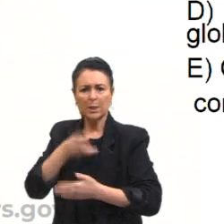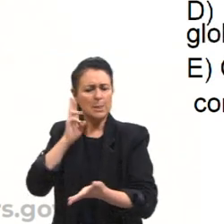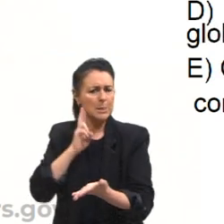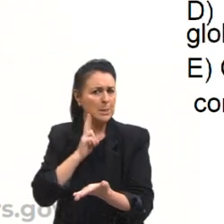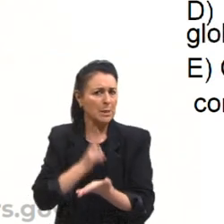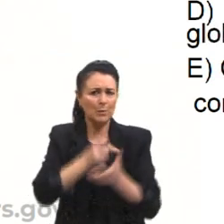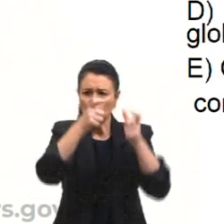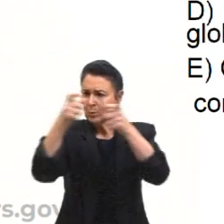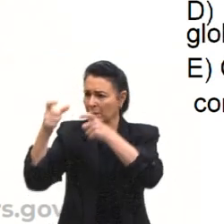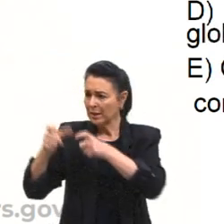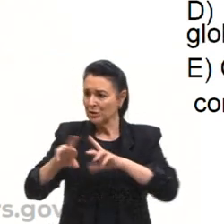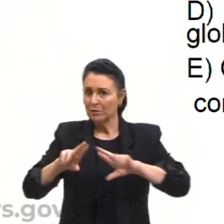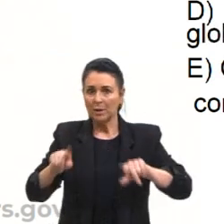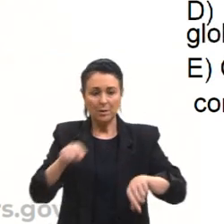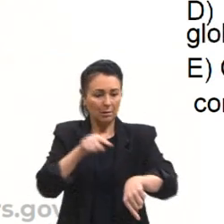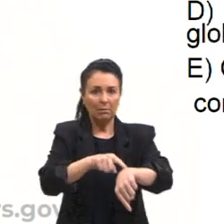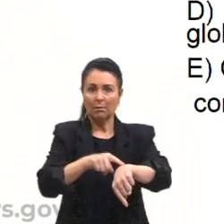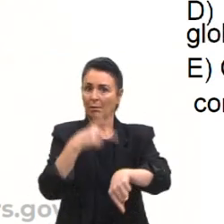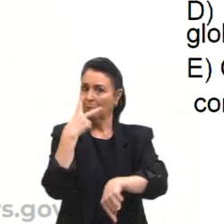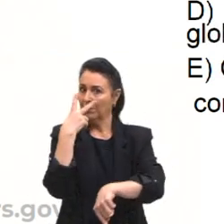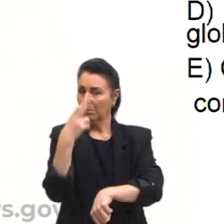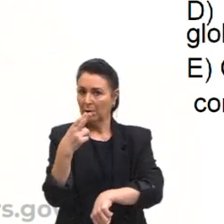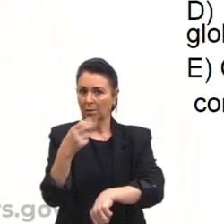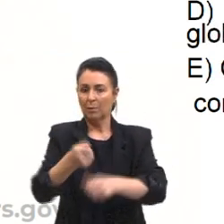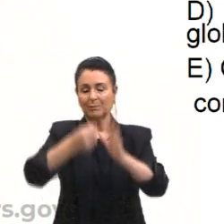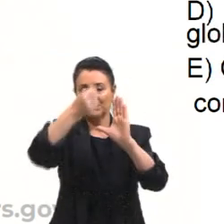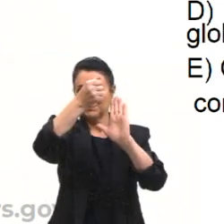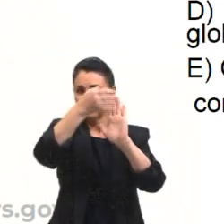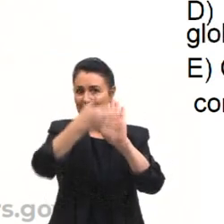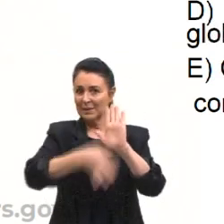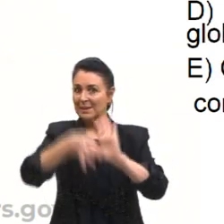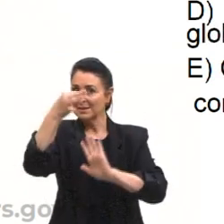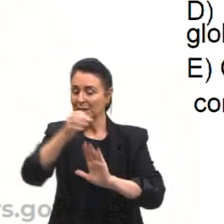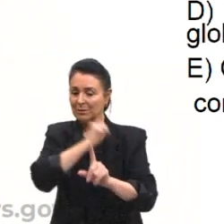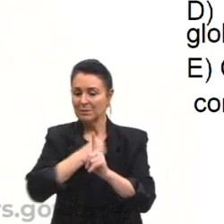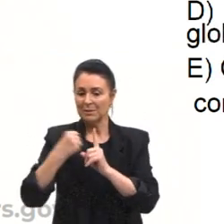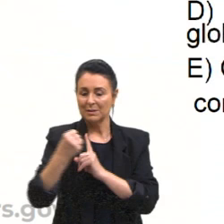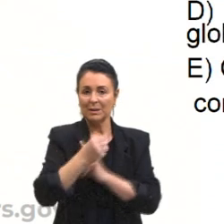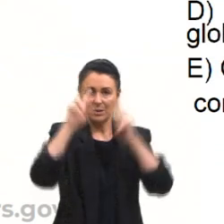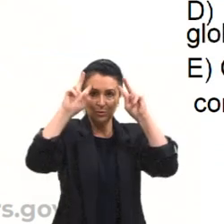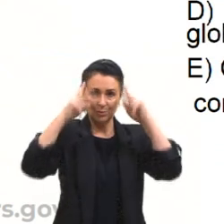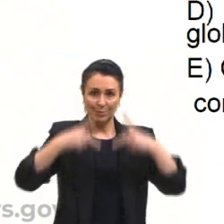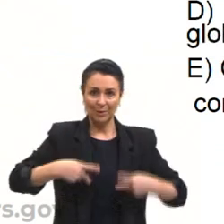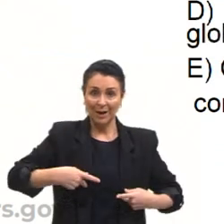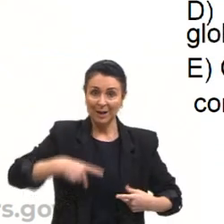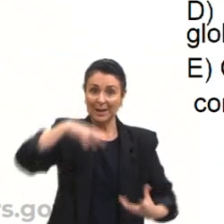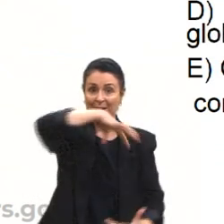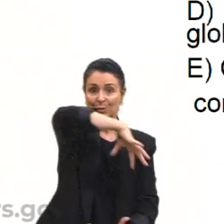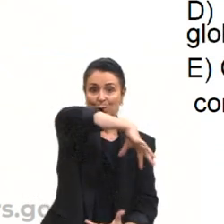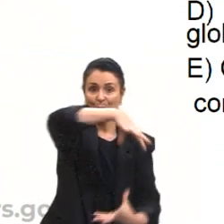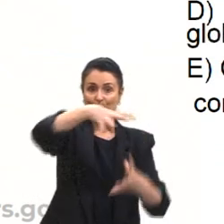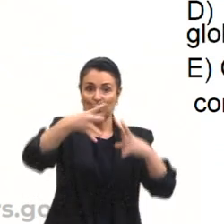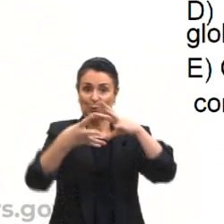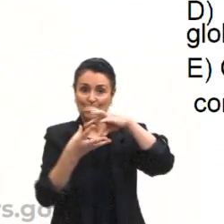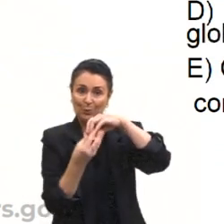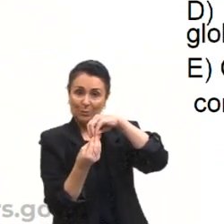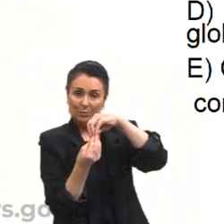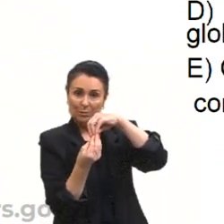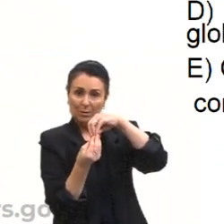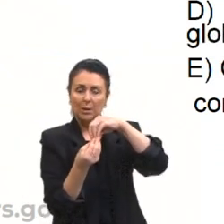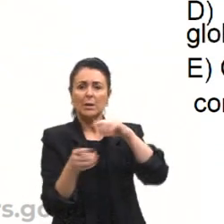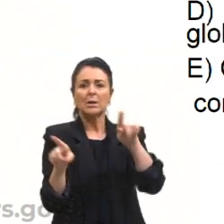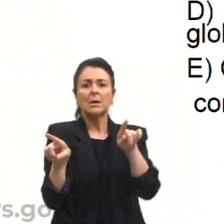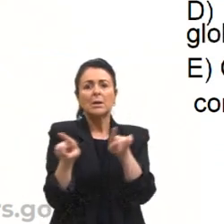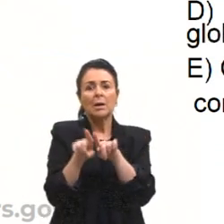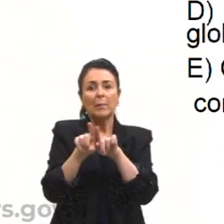tempo? Não. Descreve com precisão as sociedades humanas no mundo globalizado? Também não. E concebe a rede de